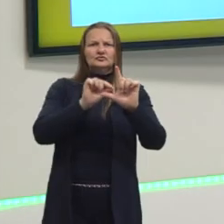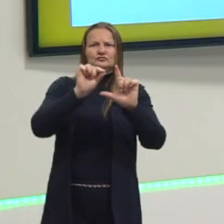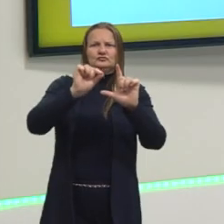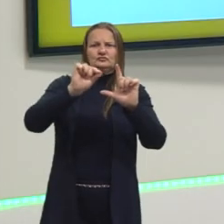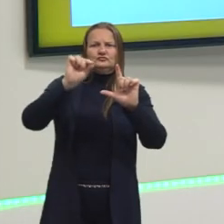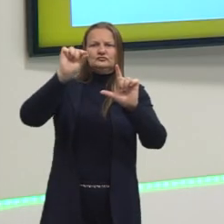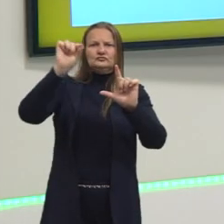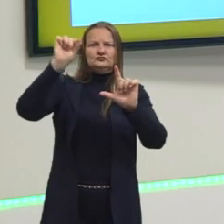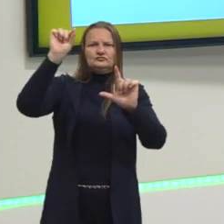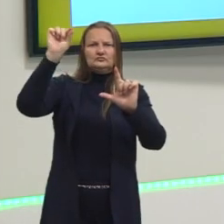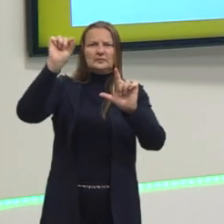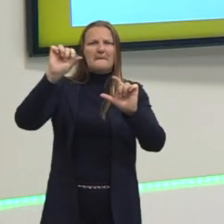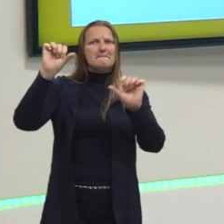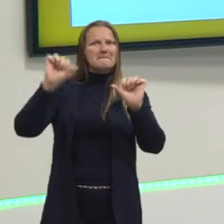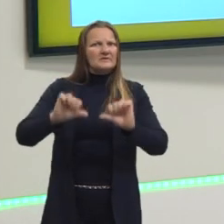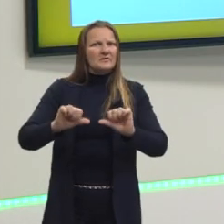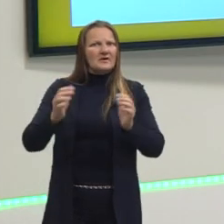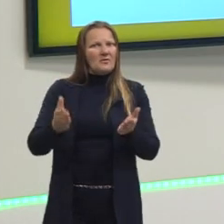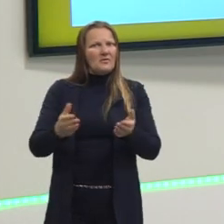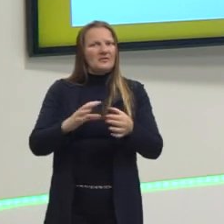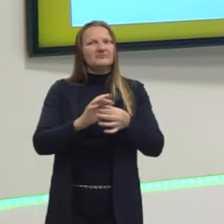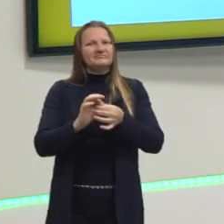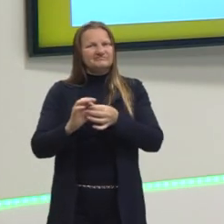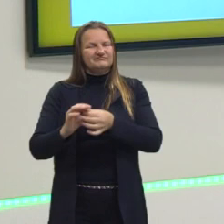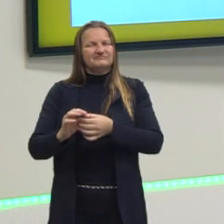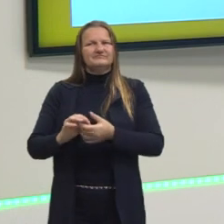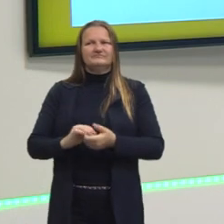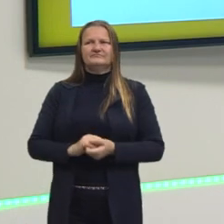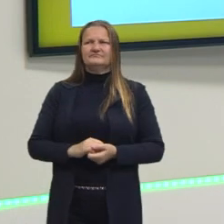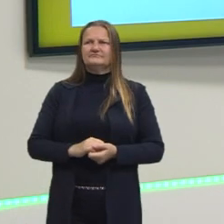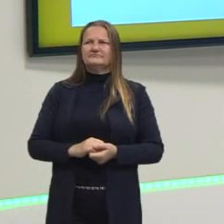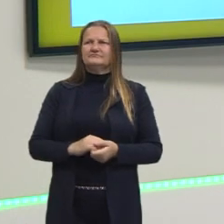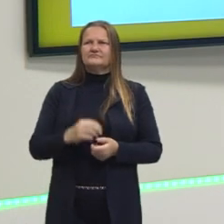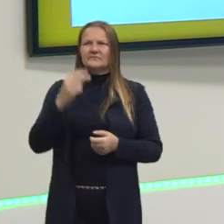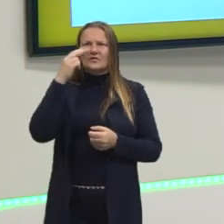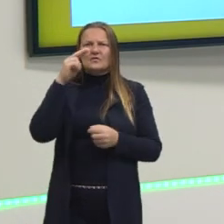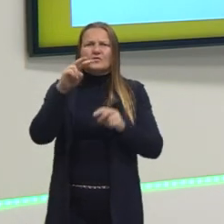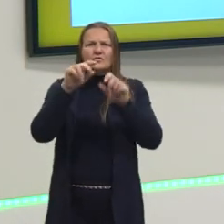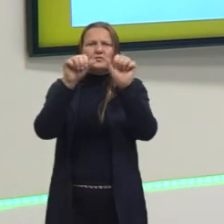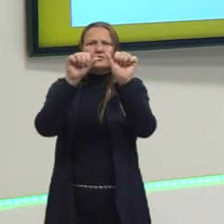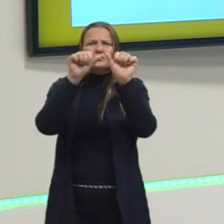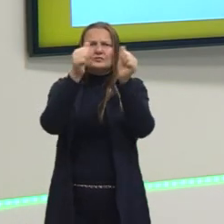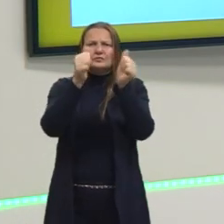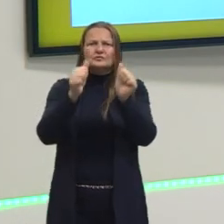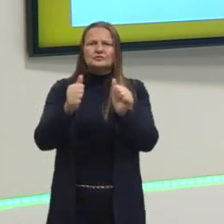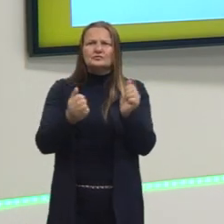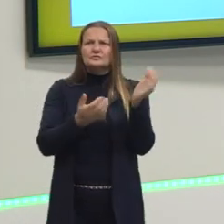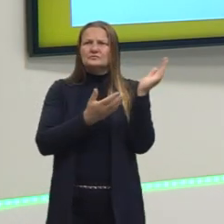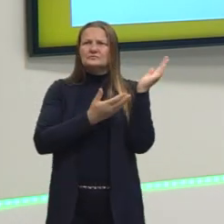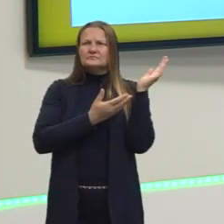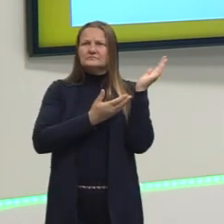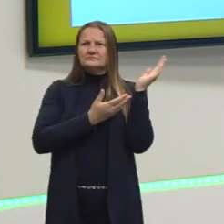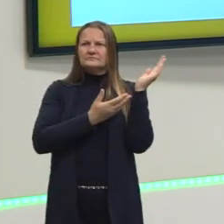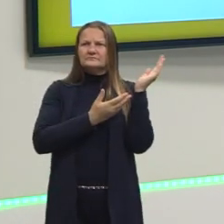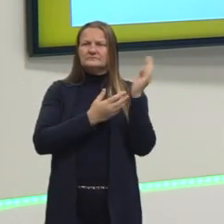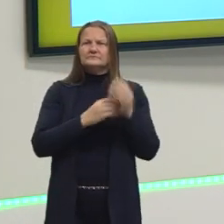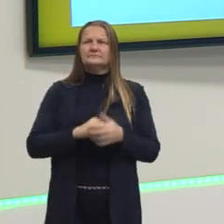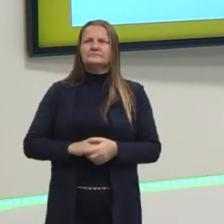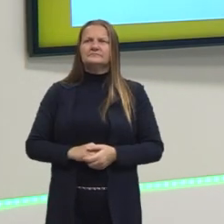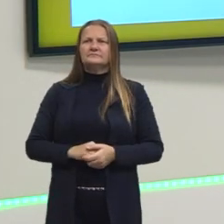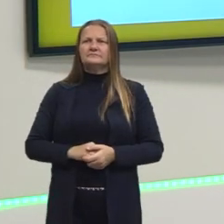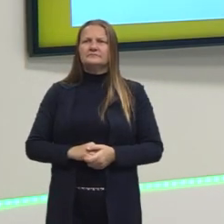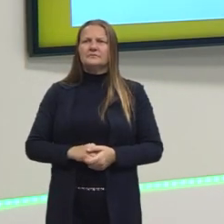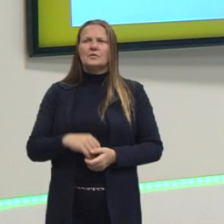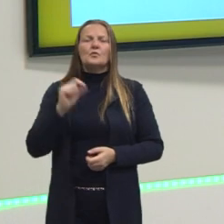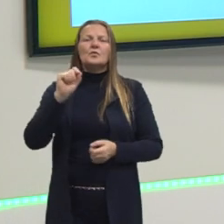já está pior. Então, olha só como está desmatado. Isso